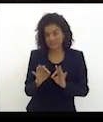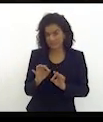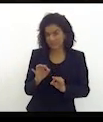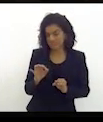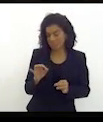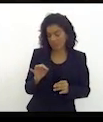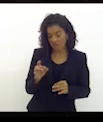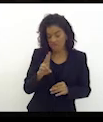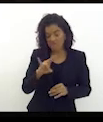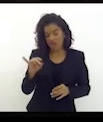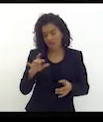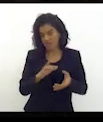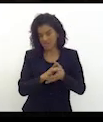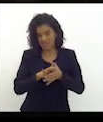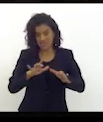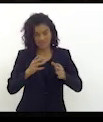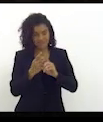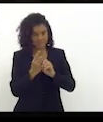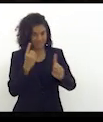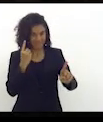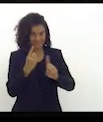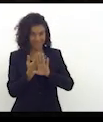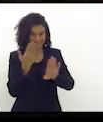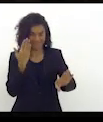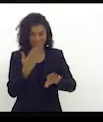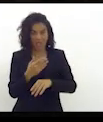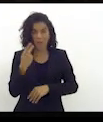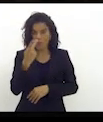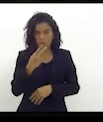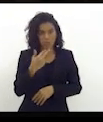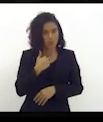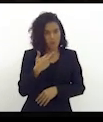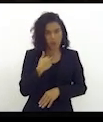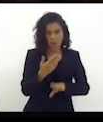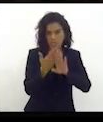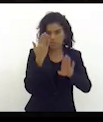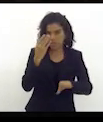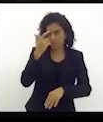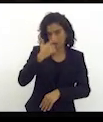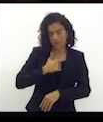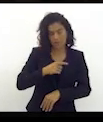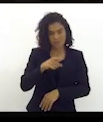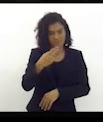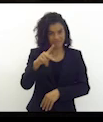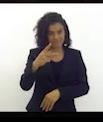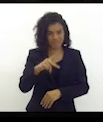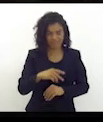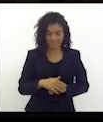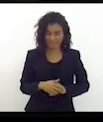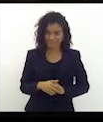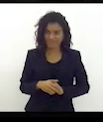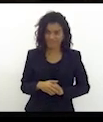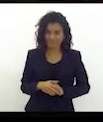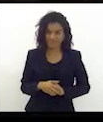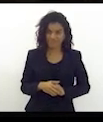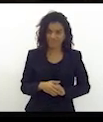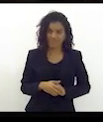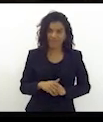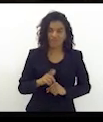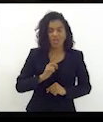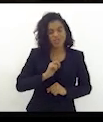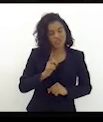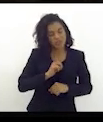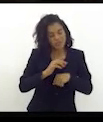separar. A política não pode nos dividir no que se refere ao aspecto da família Cabufriense, Serginho. A gente tem um